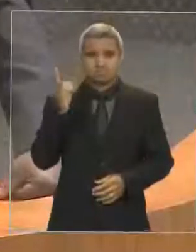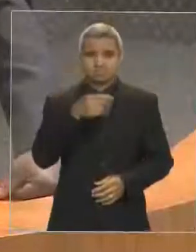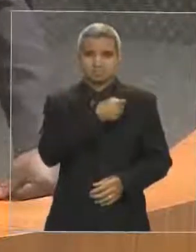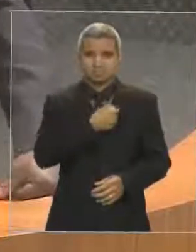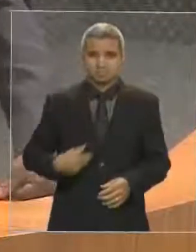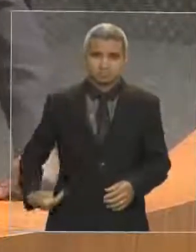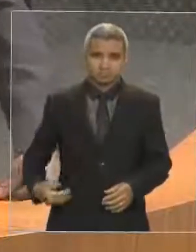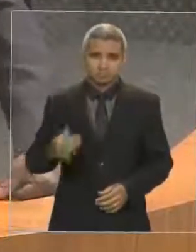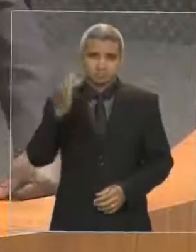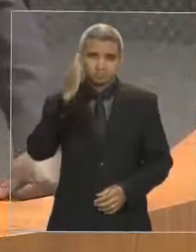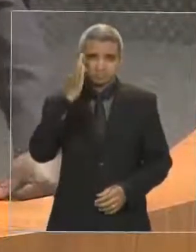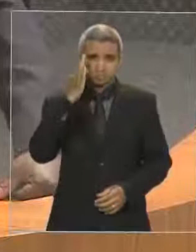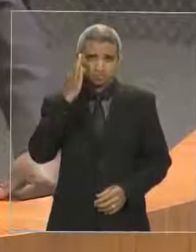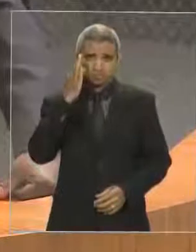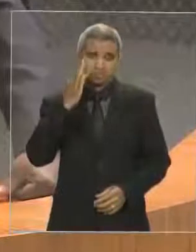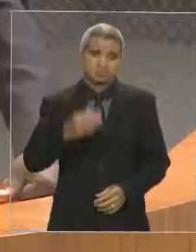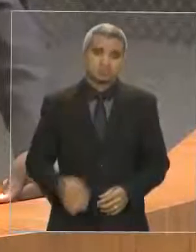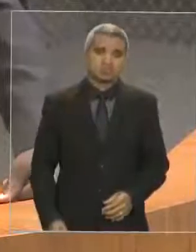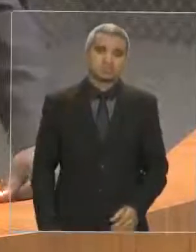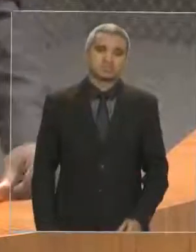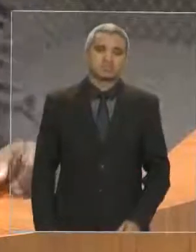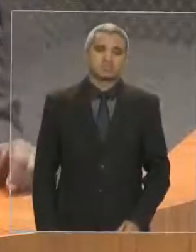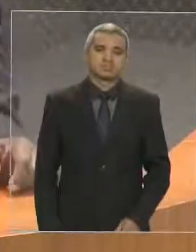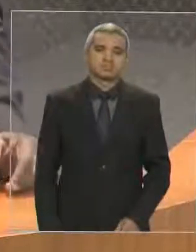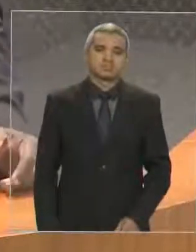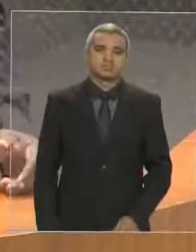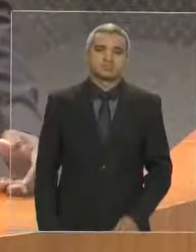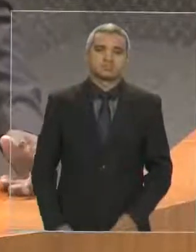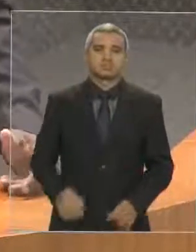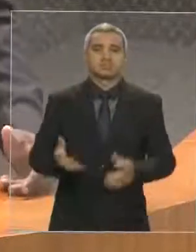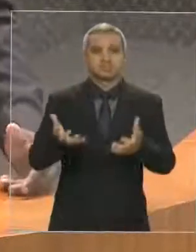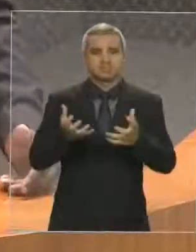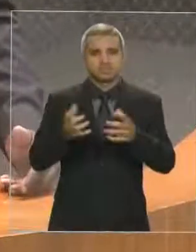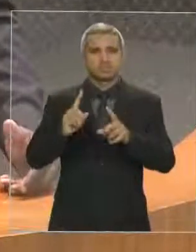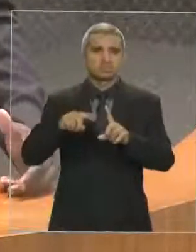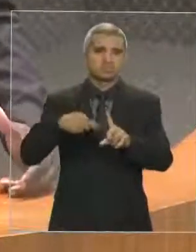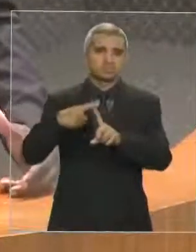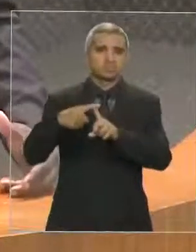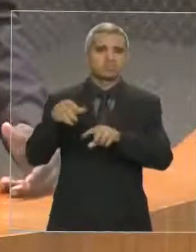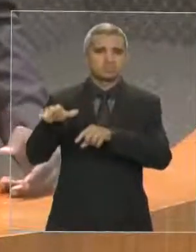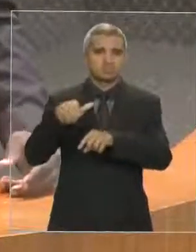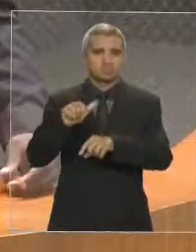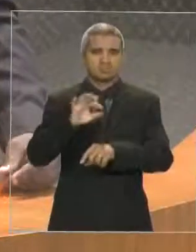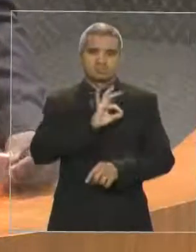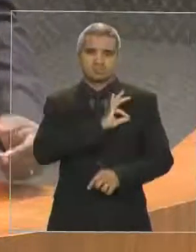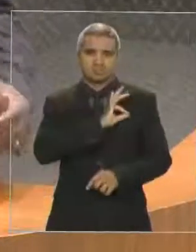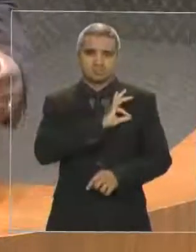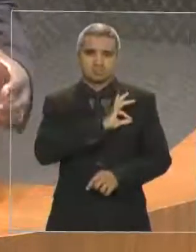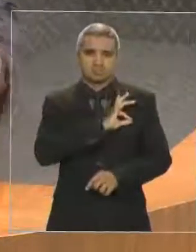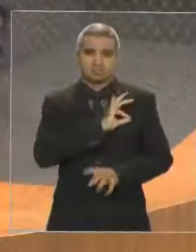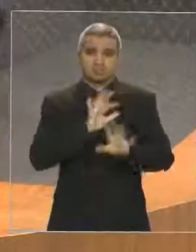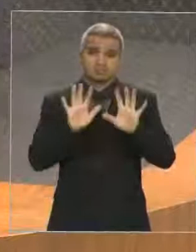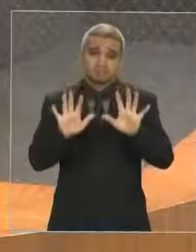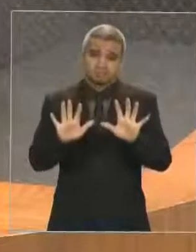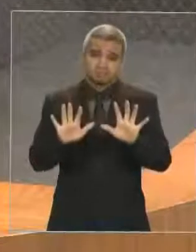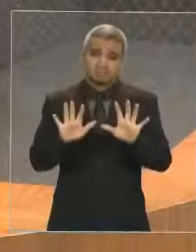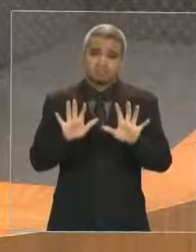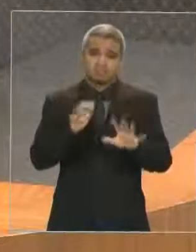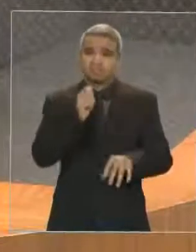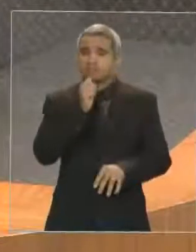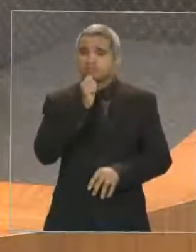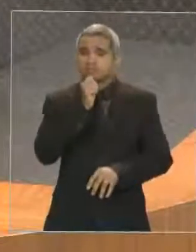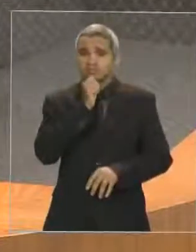em colocar ainda mais policiais no seu fronte. Porém, ainda não é a